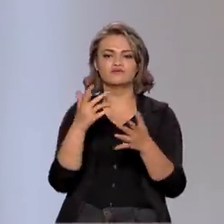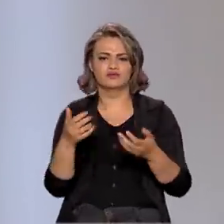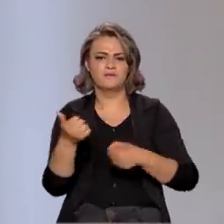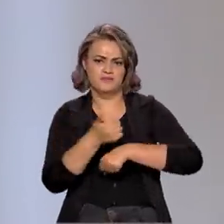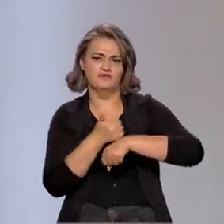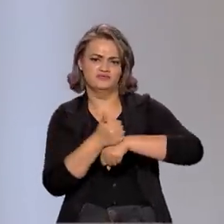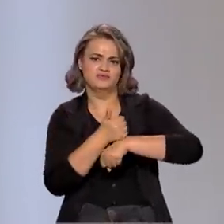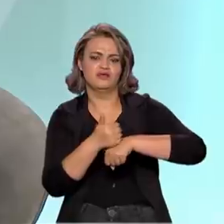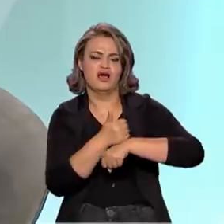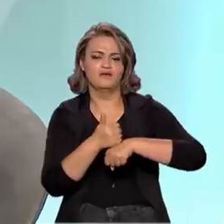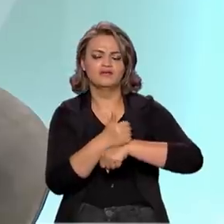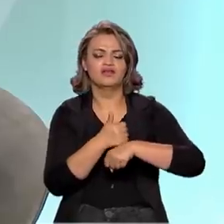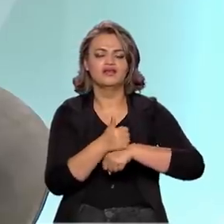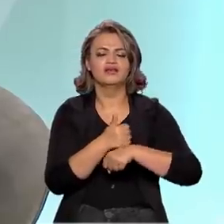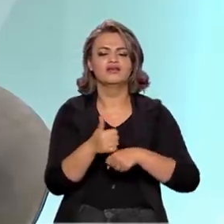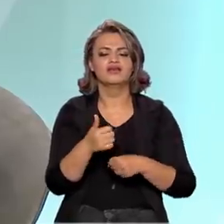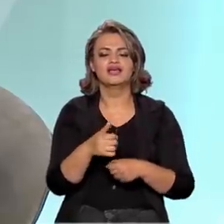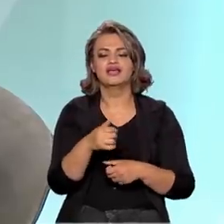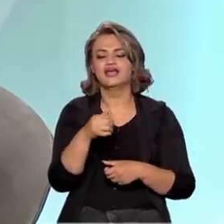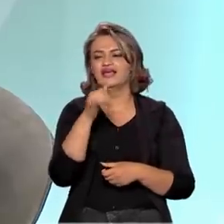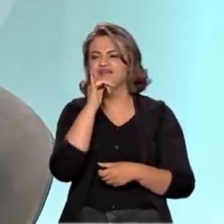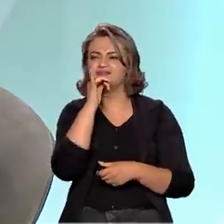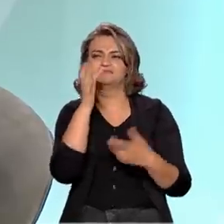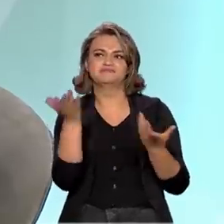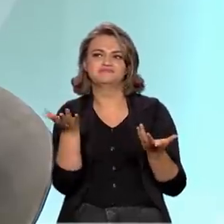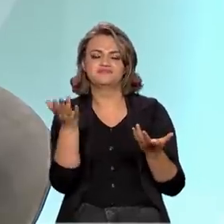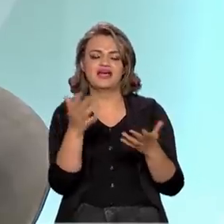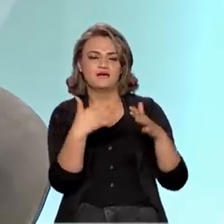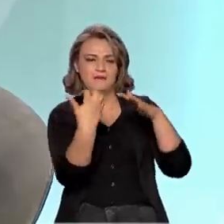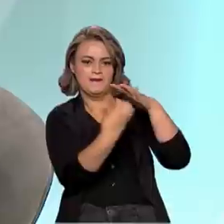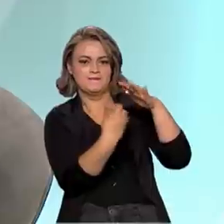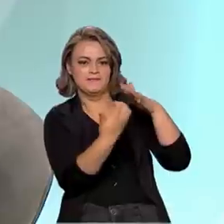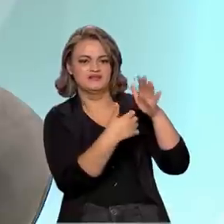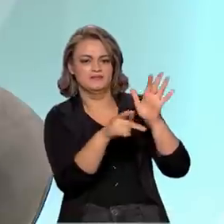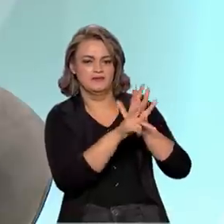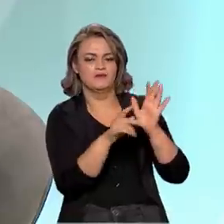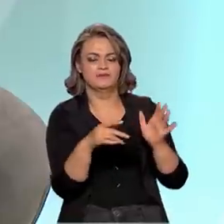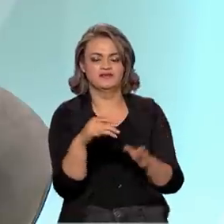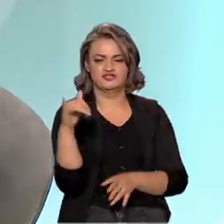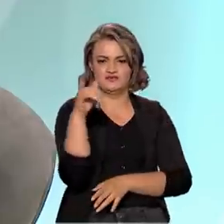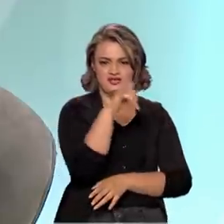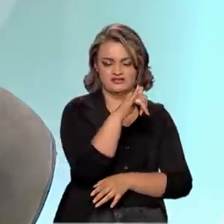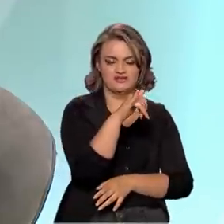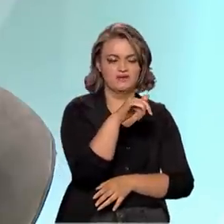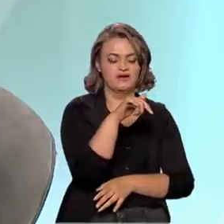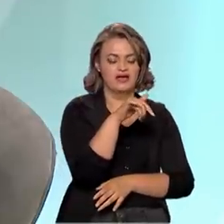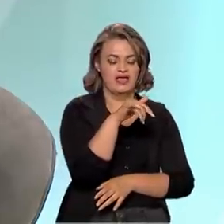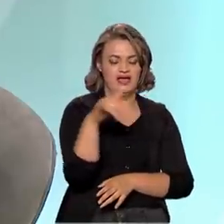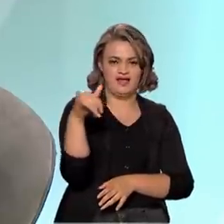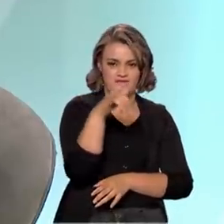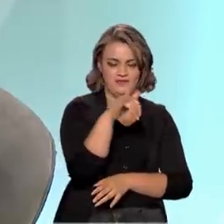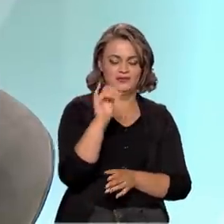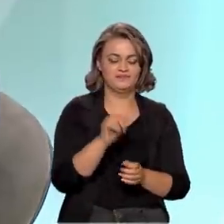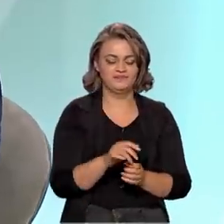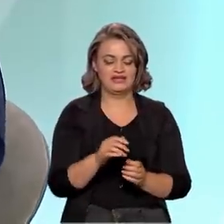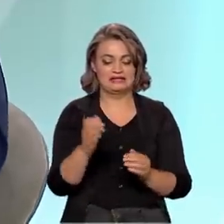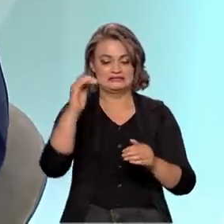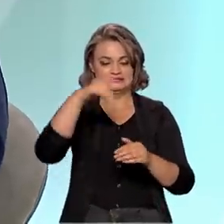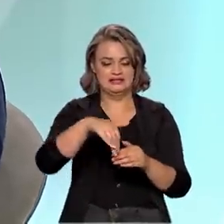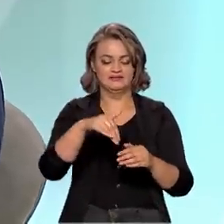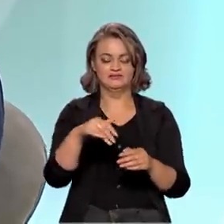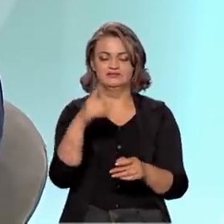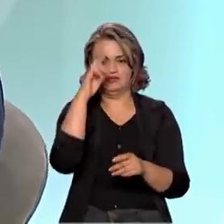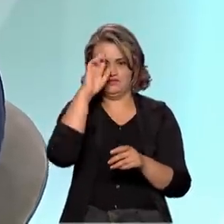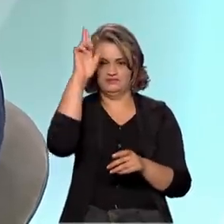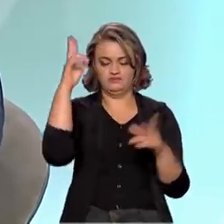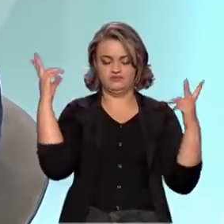Basicamente, os astronautas são aqueles... É como se você pegar uma empresa comercial de aviação, o aeronauta profissional é o piloto,